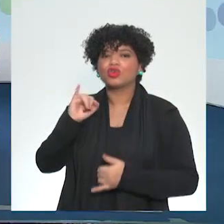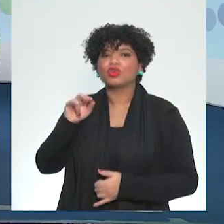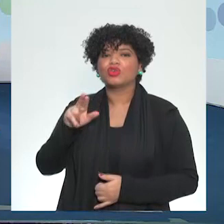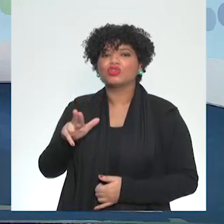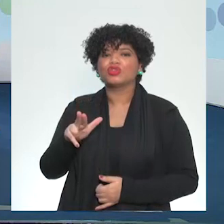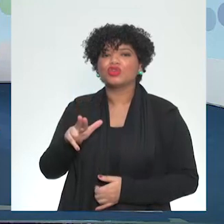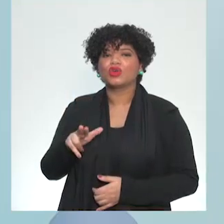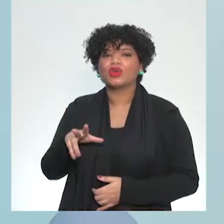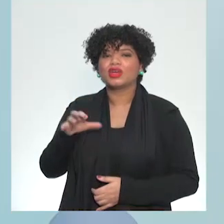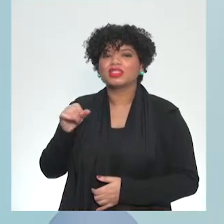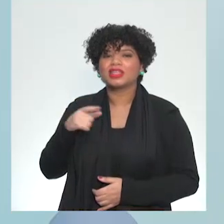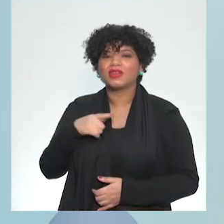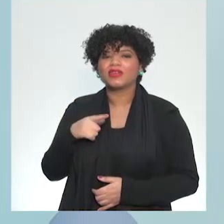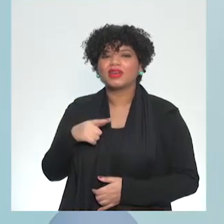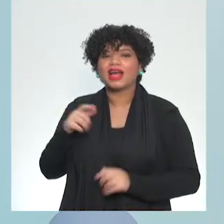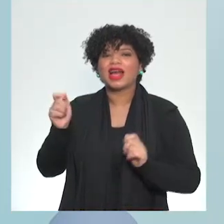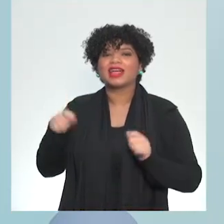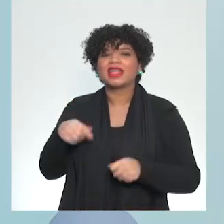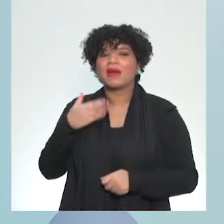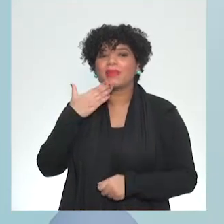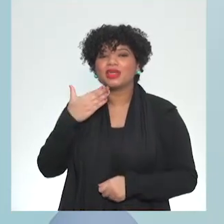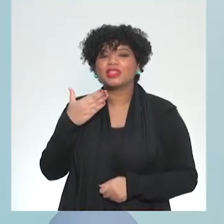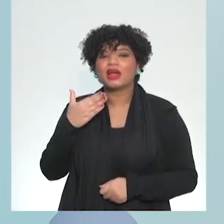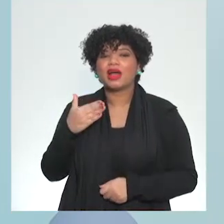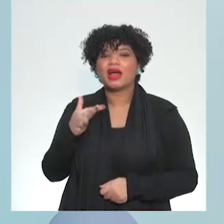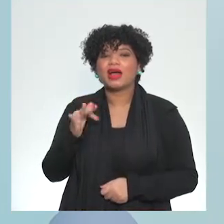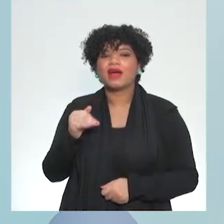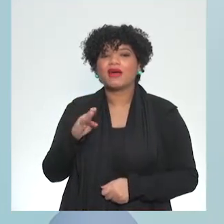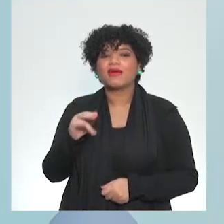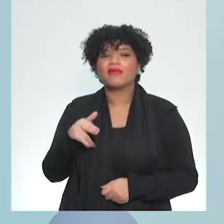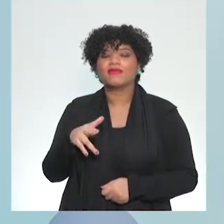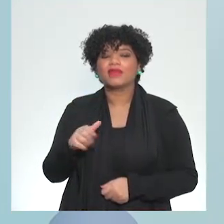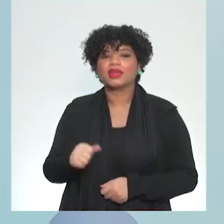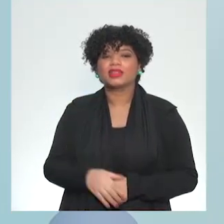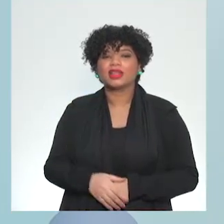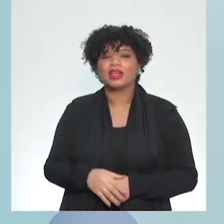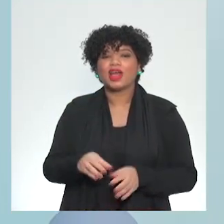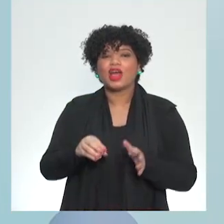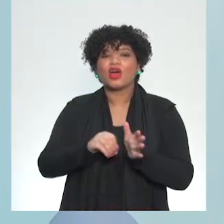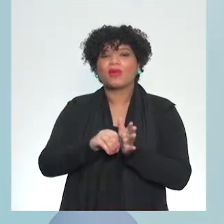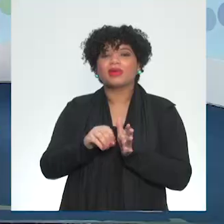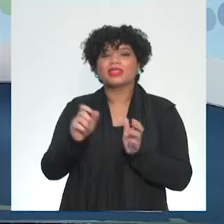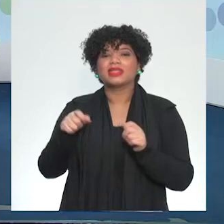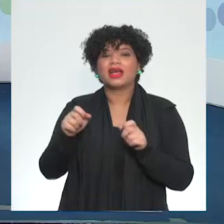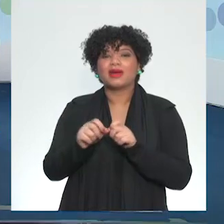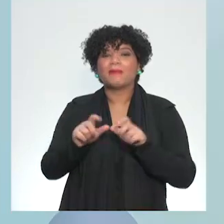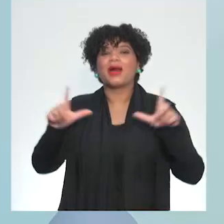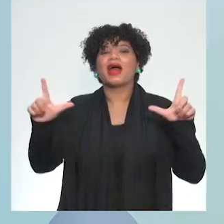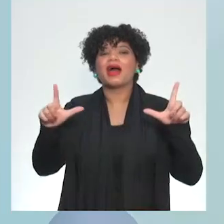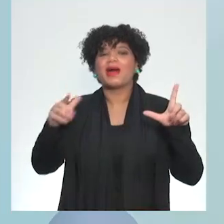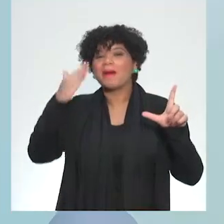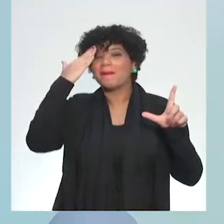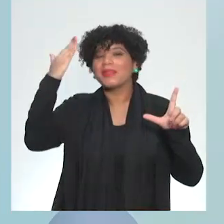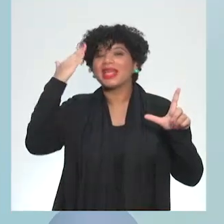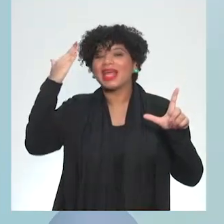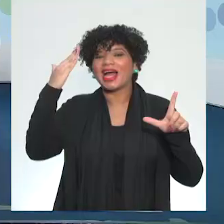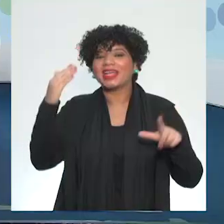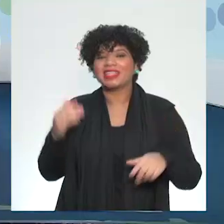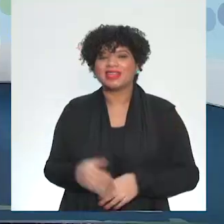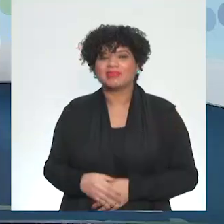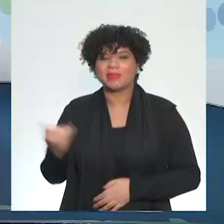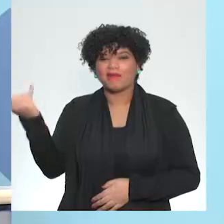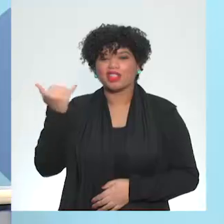quando você tiver uma deixa, pede para a Fabi colocar o Chrome em tela cheia, por favor. Obrigada. Tá bom. Ponto.